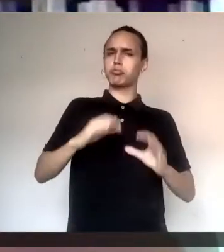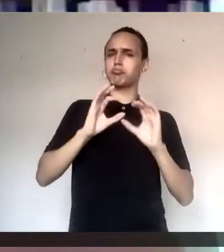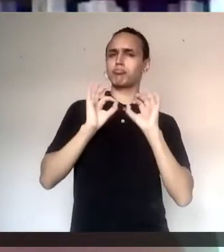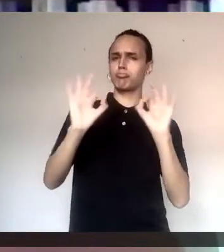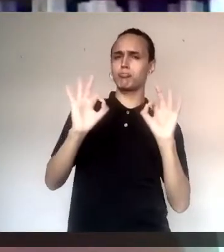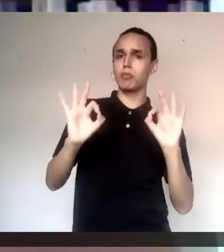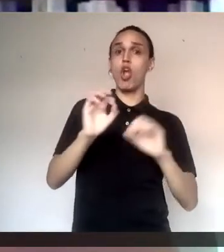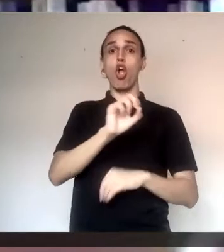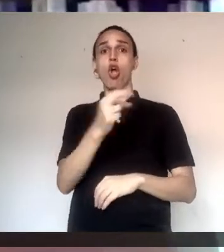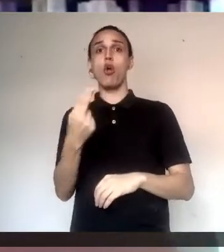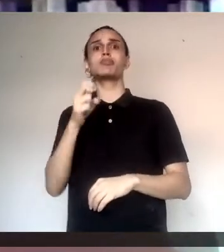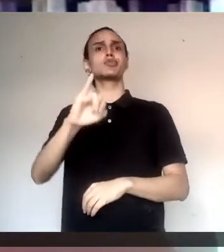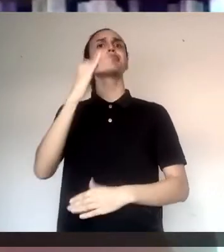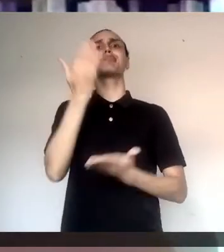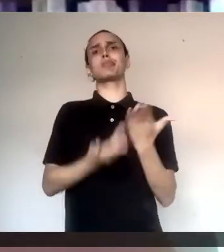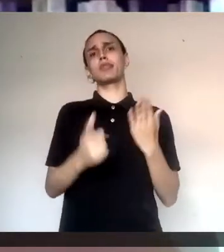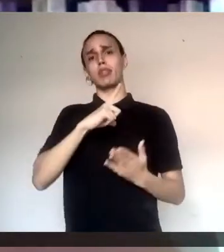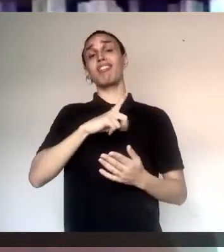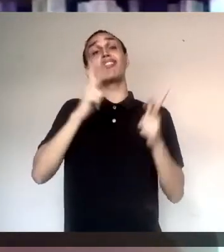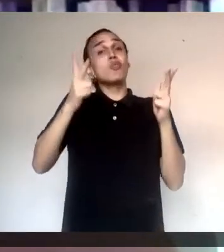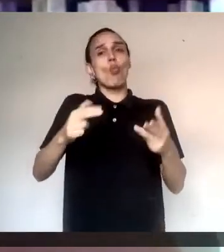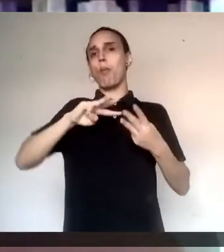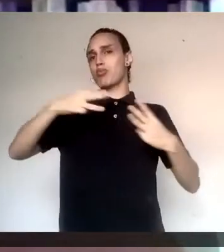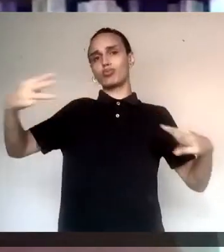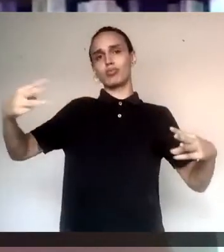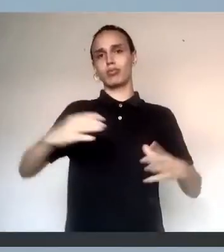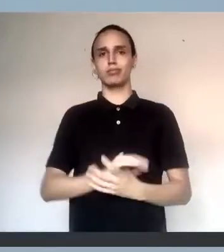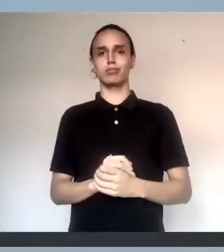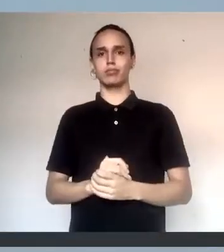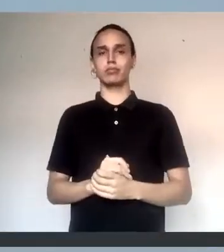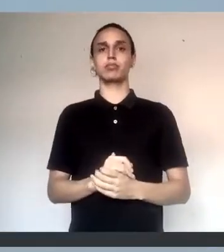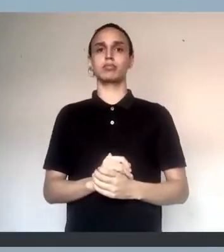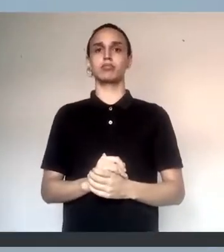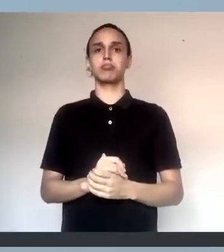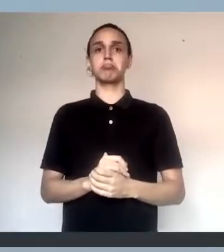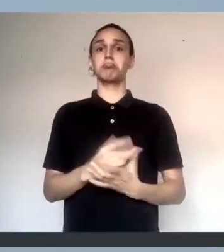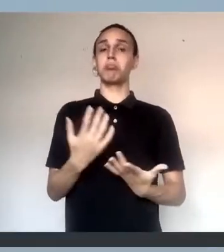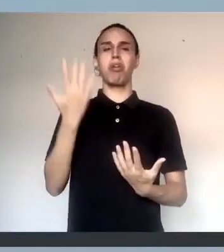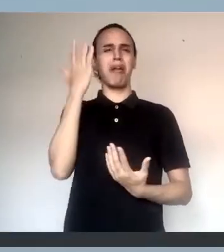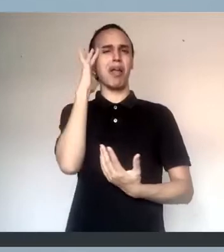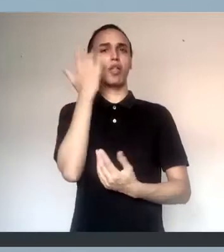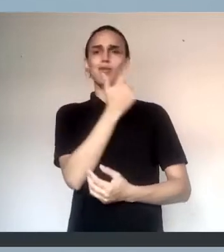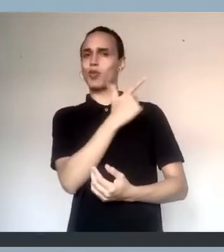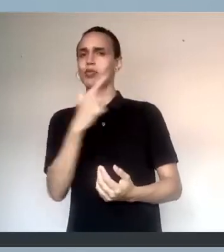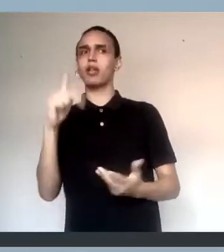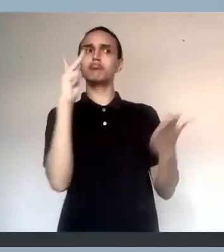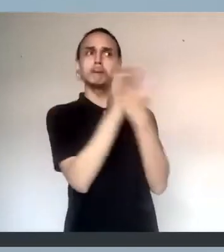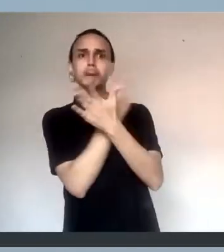elas vão se recuperar ou se alguma coisa vai se perder no músculo também. Aparentemente, isso não